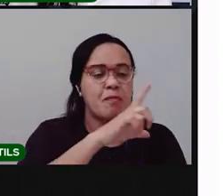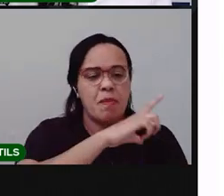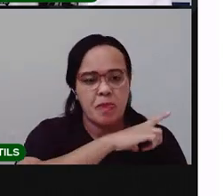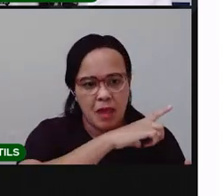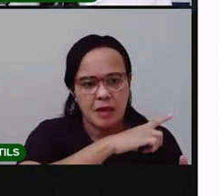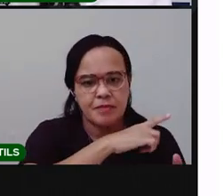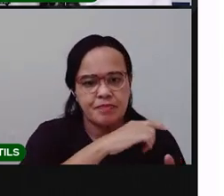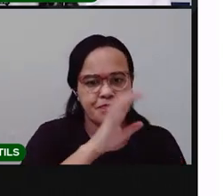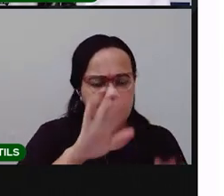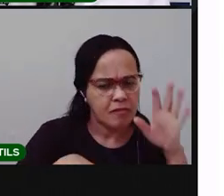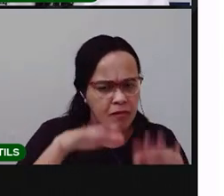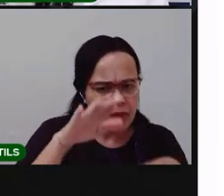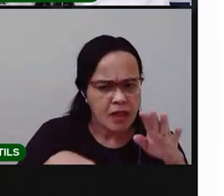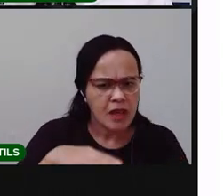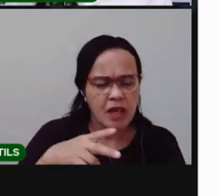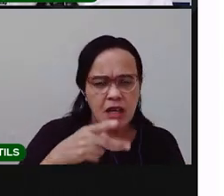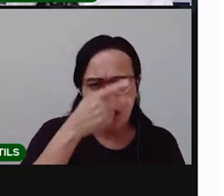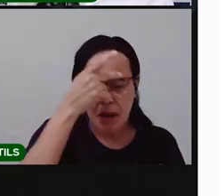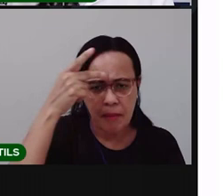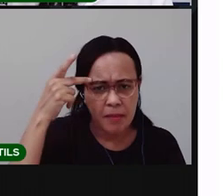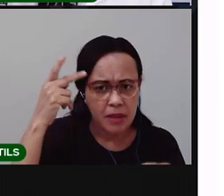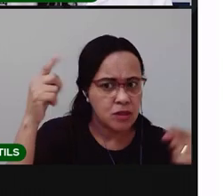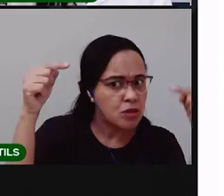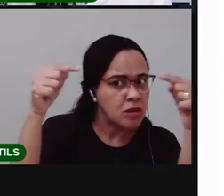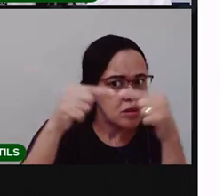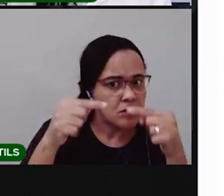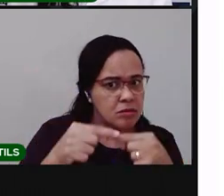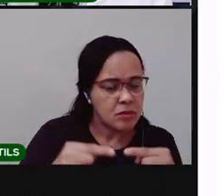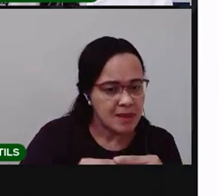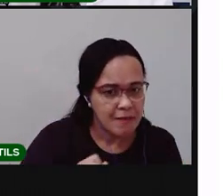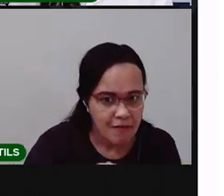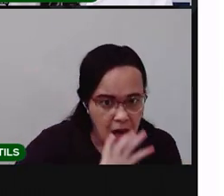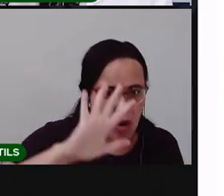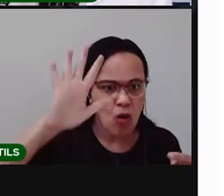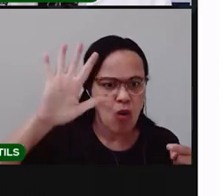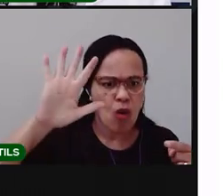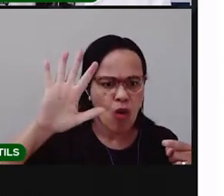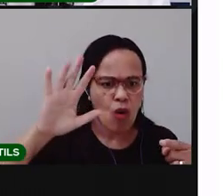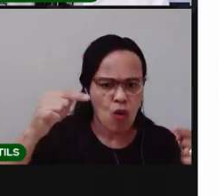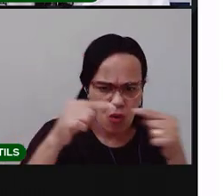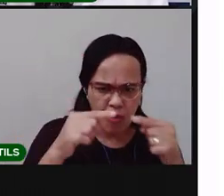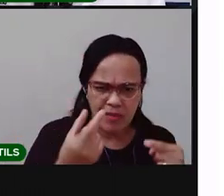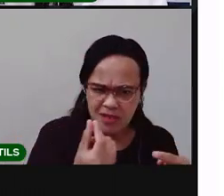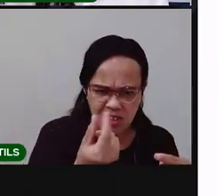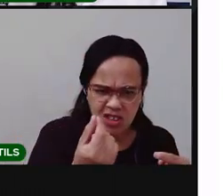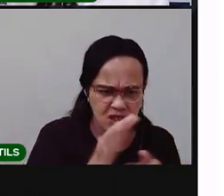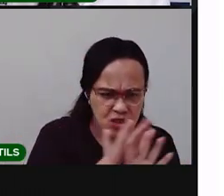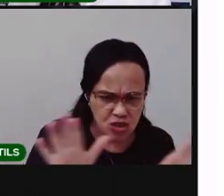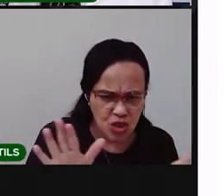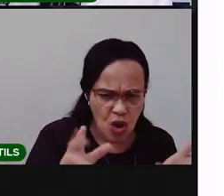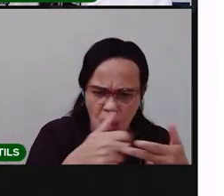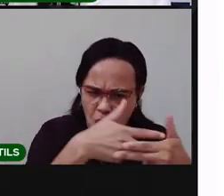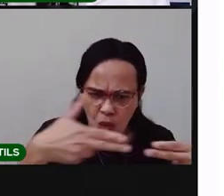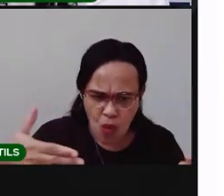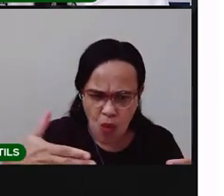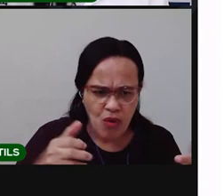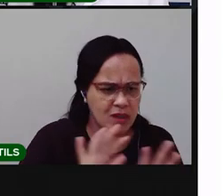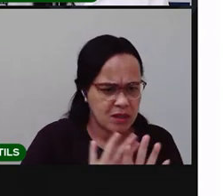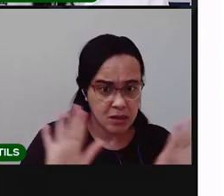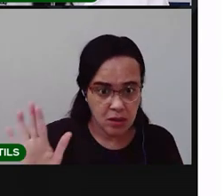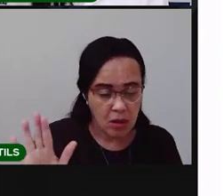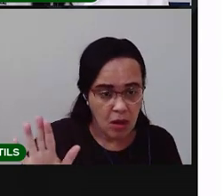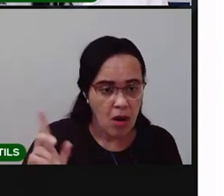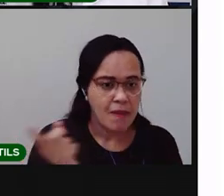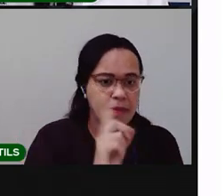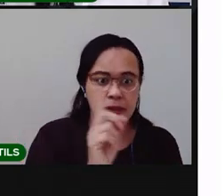Geralmente, as pessoas associam valor a dinheiro, a um bem material. Mas o valor que a gente vai falar